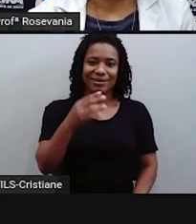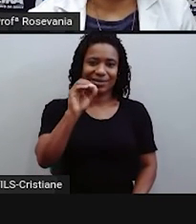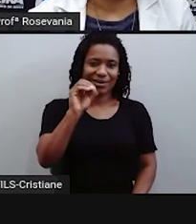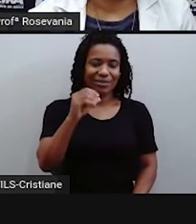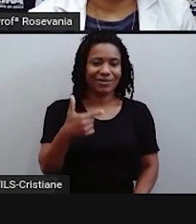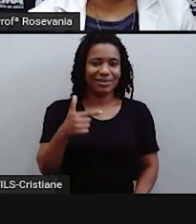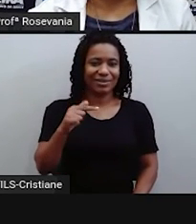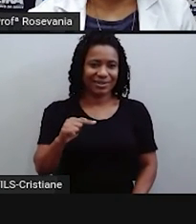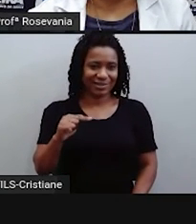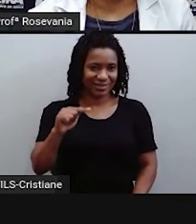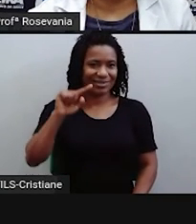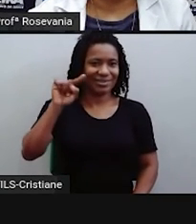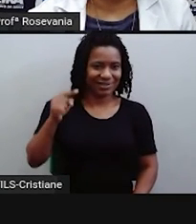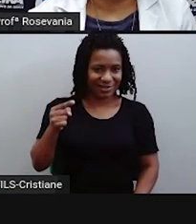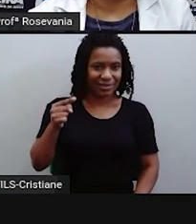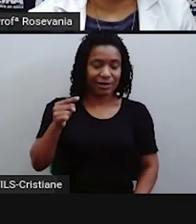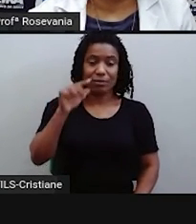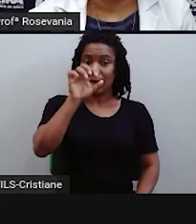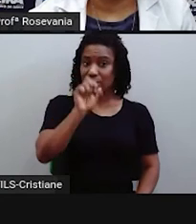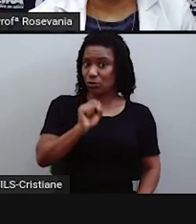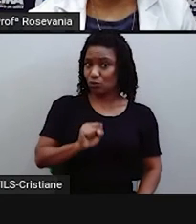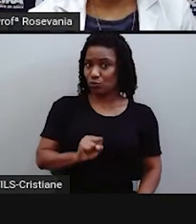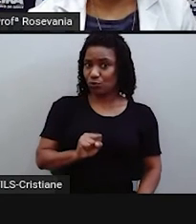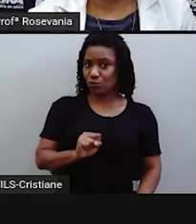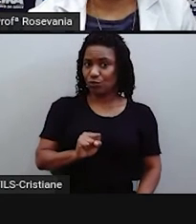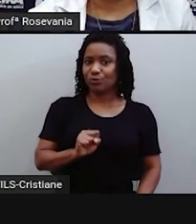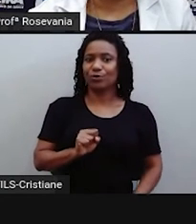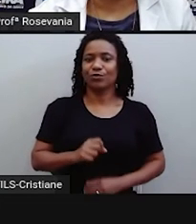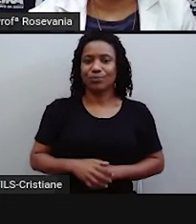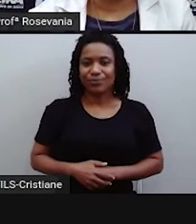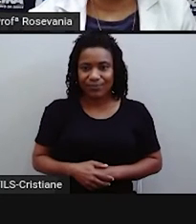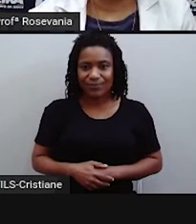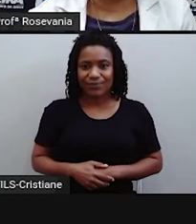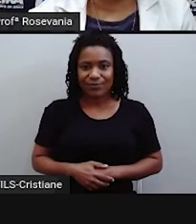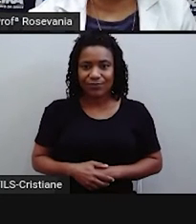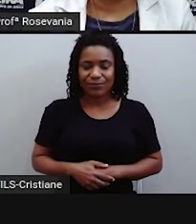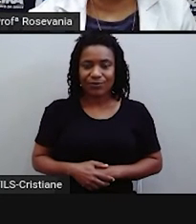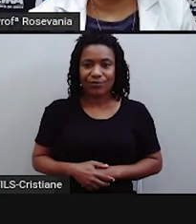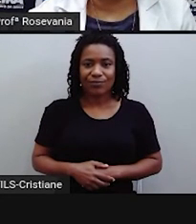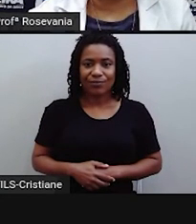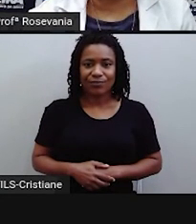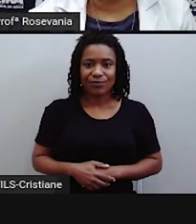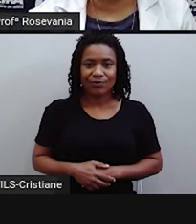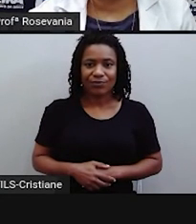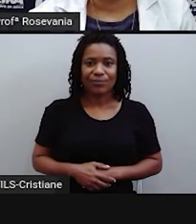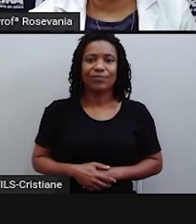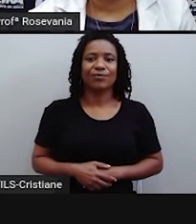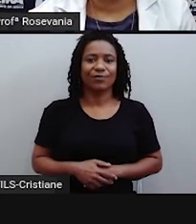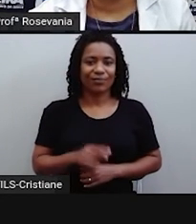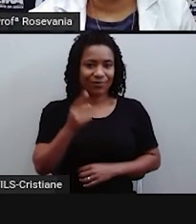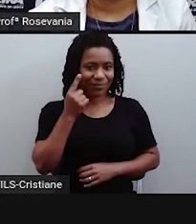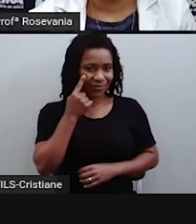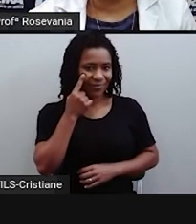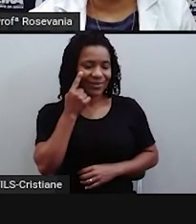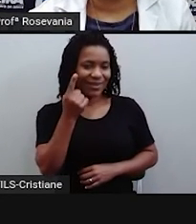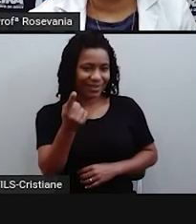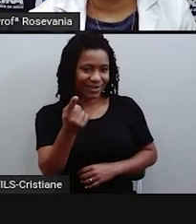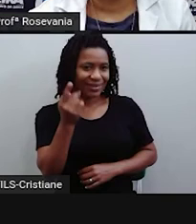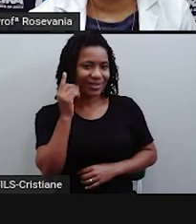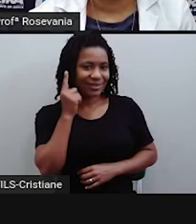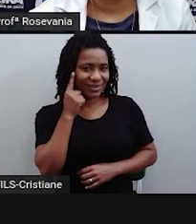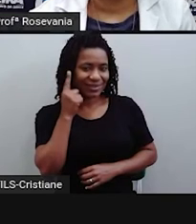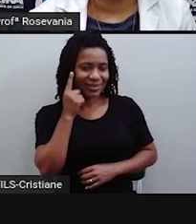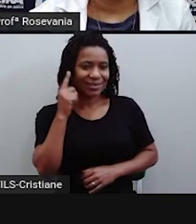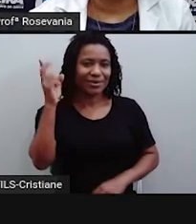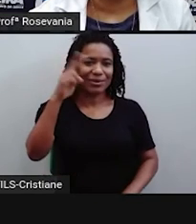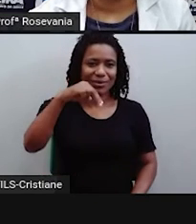percebam aqui que tem essa informação. Esses tracinhos também aqui, quando eu não tenho eu já sei que é do norte, quando